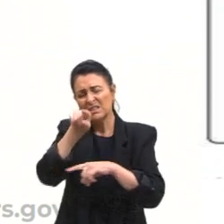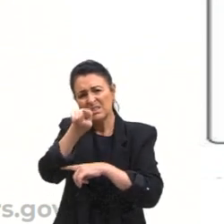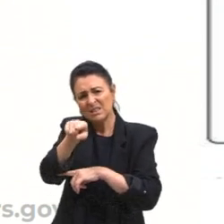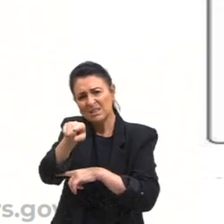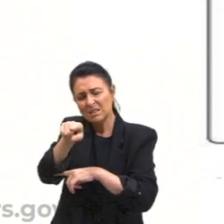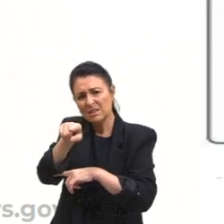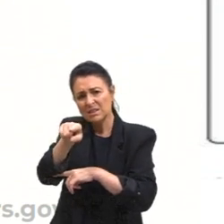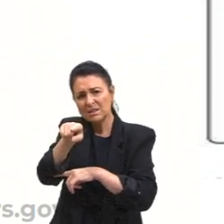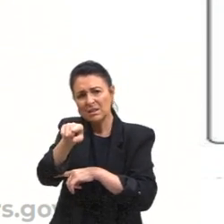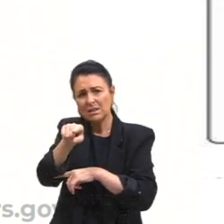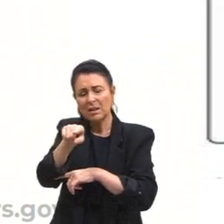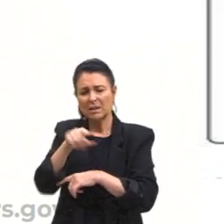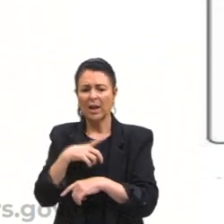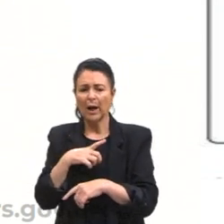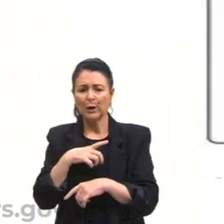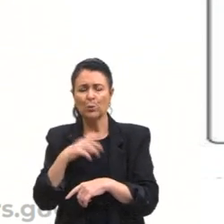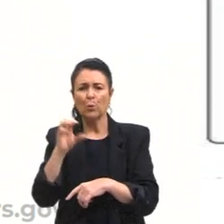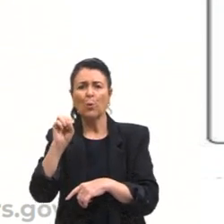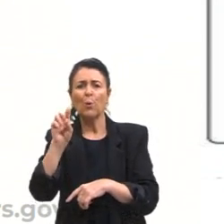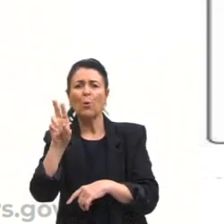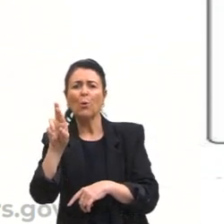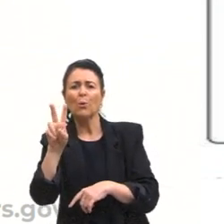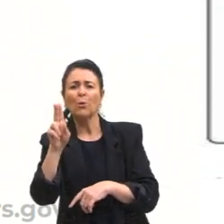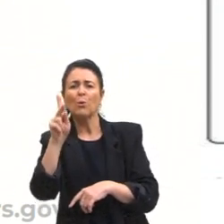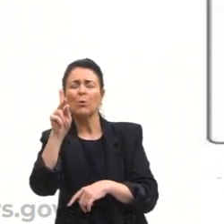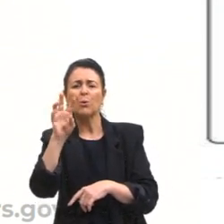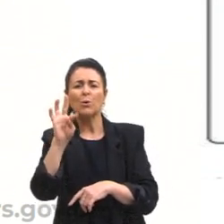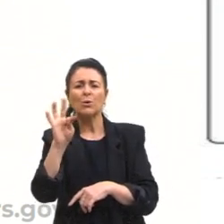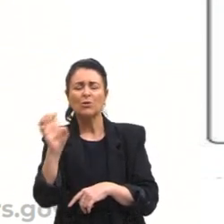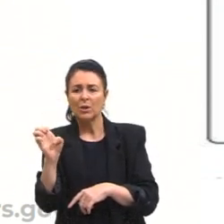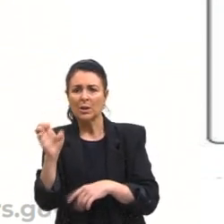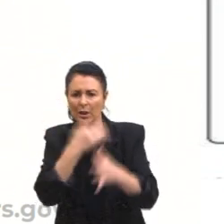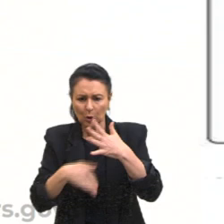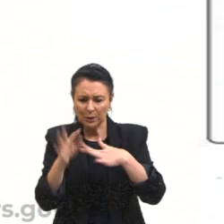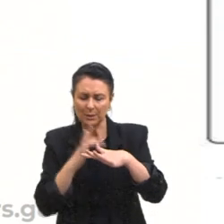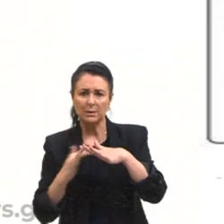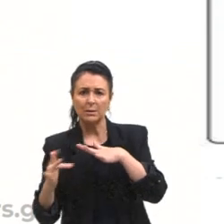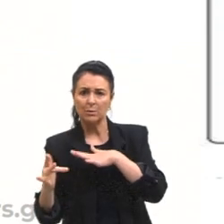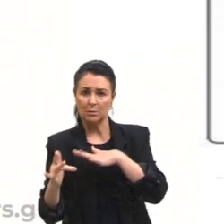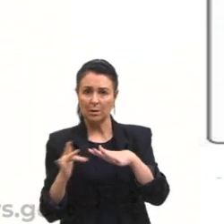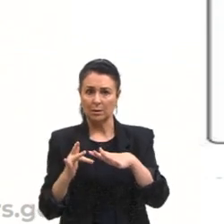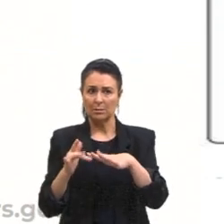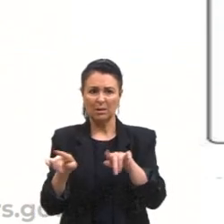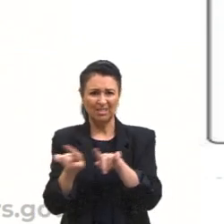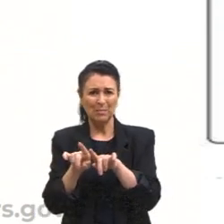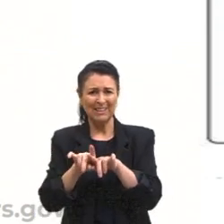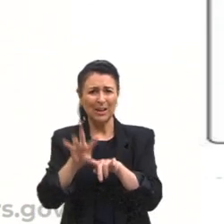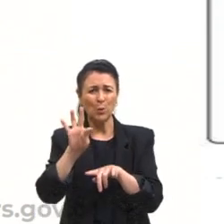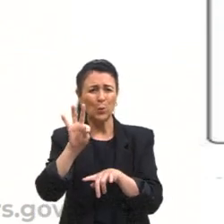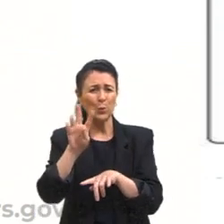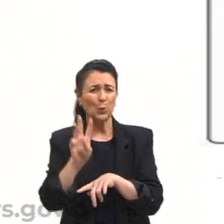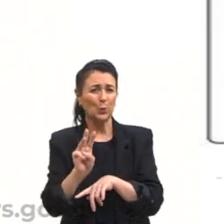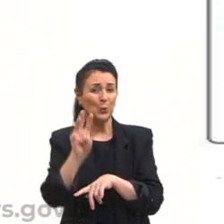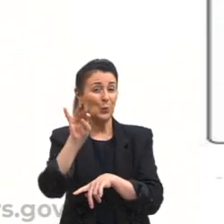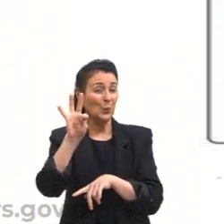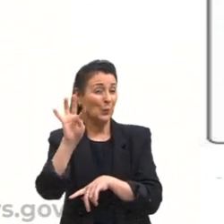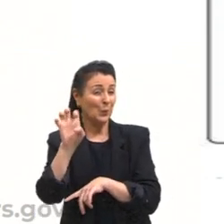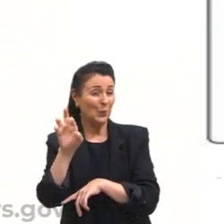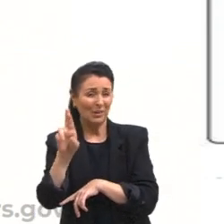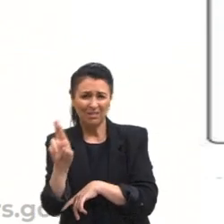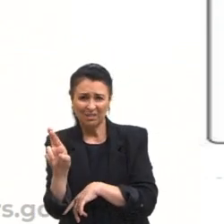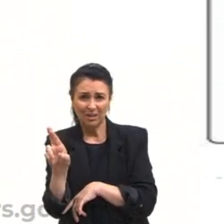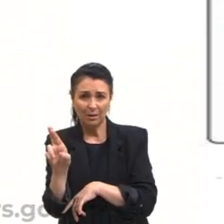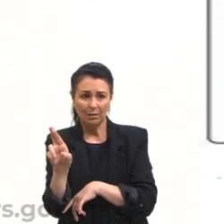no MCN, no MySpace, Facebook, estou em todos, até no Twitter, claro, você está em tantos